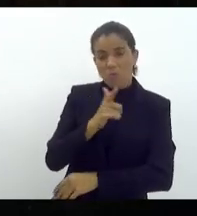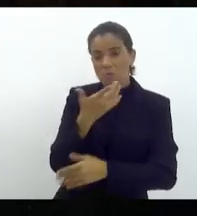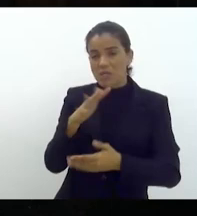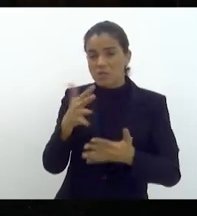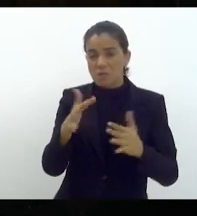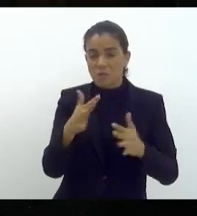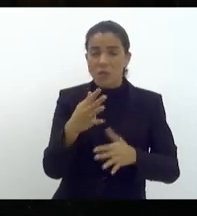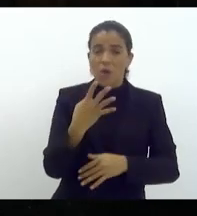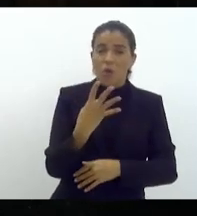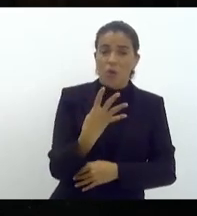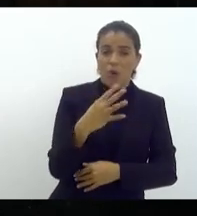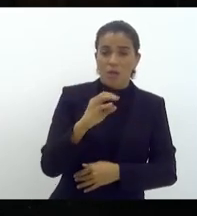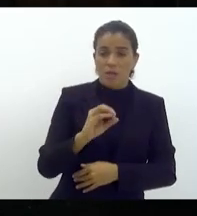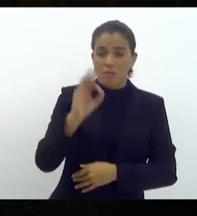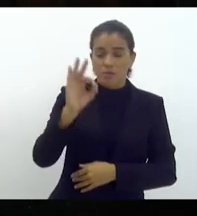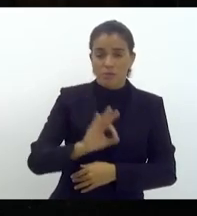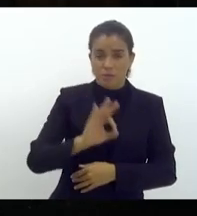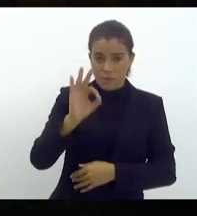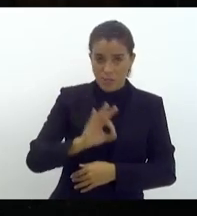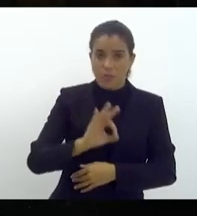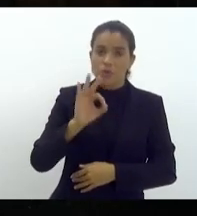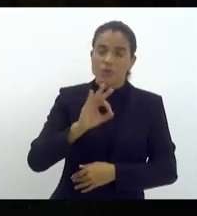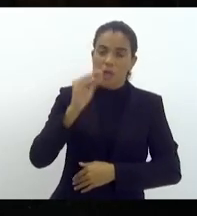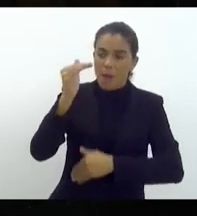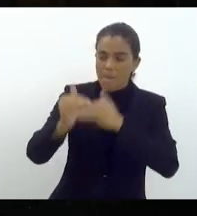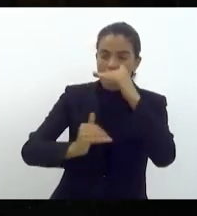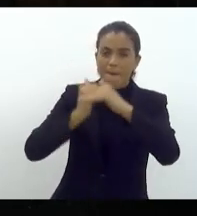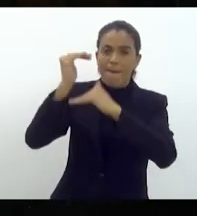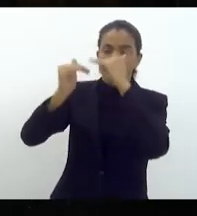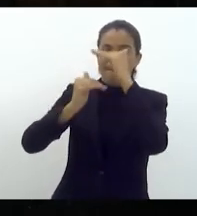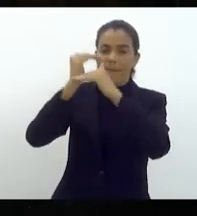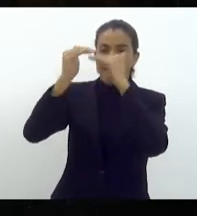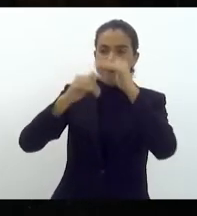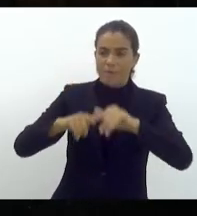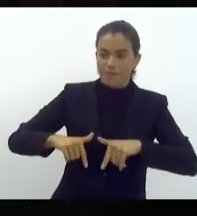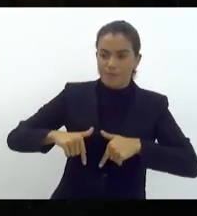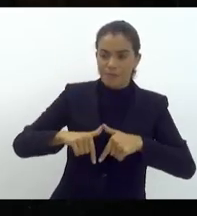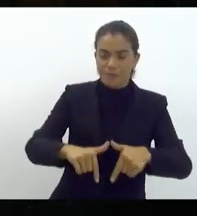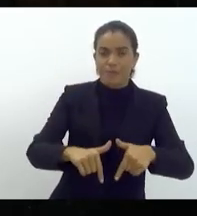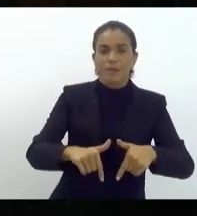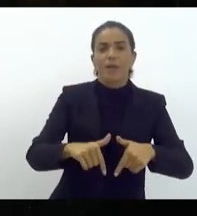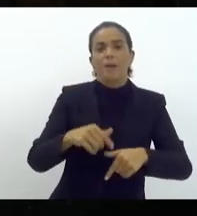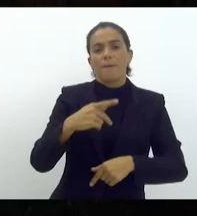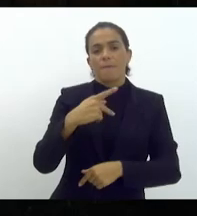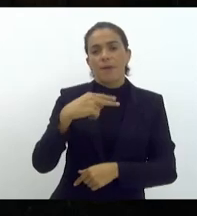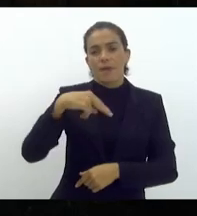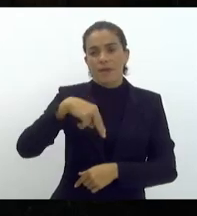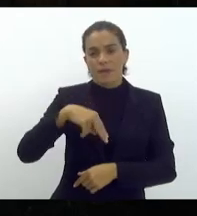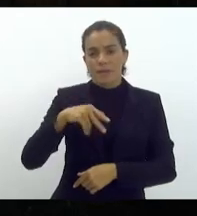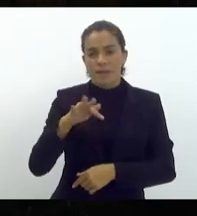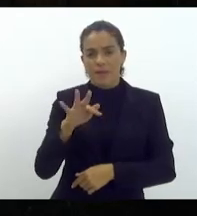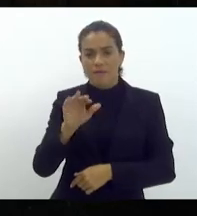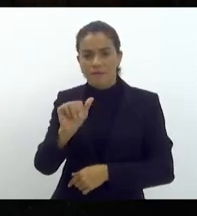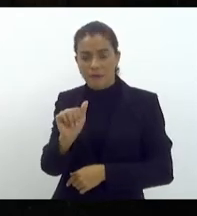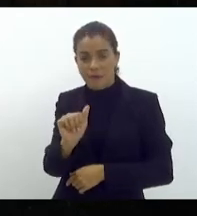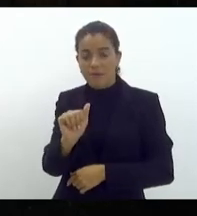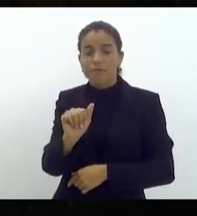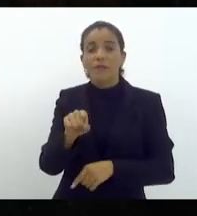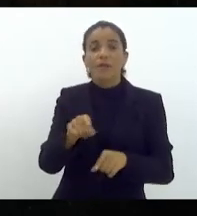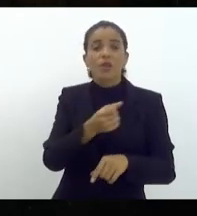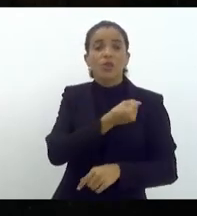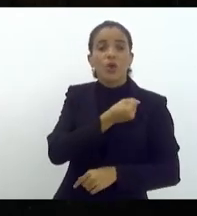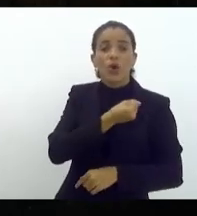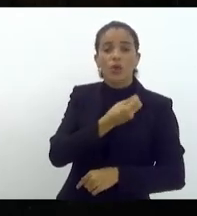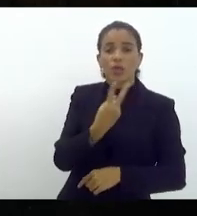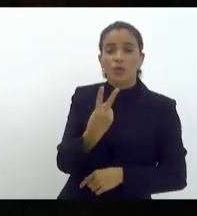40% de avanço nas ações do PEPNFA e nota 2